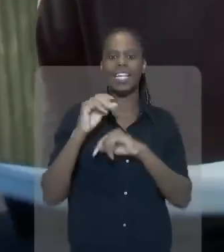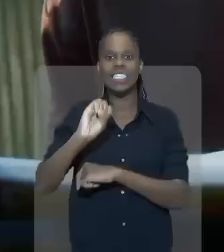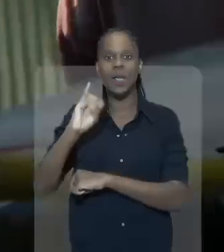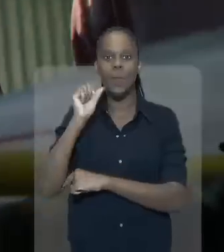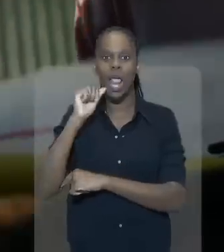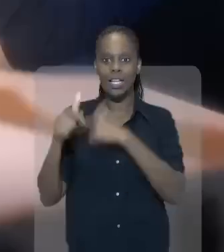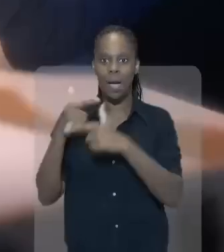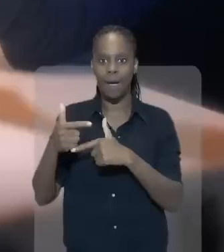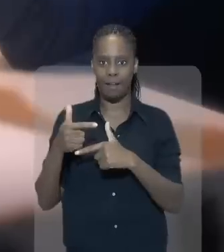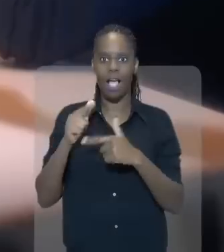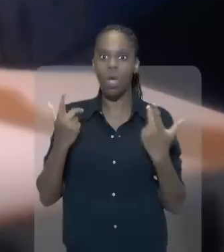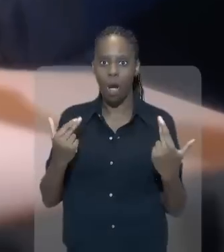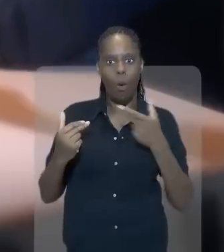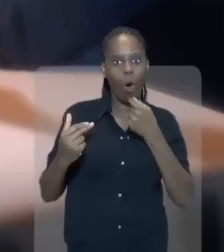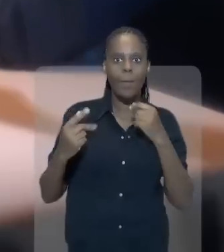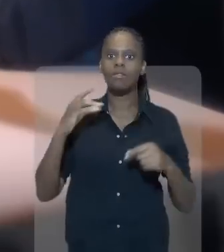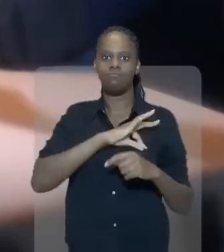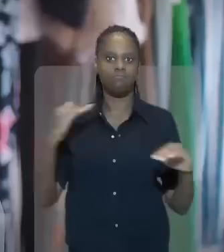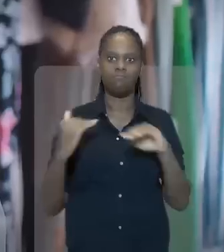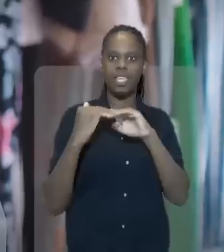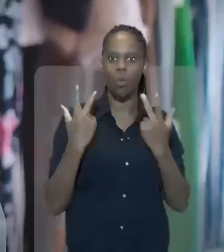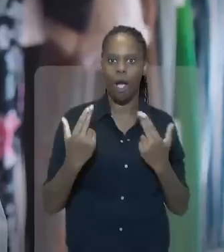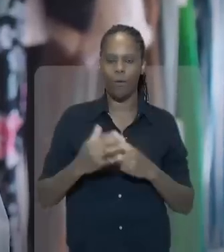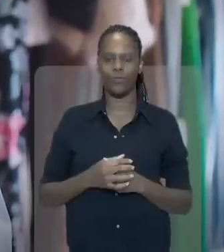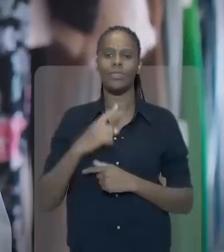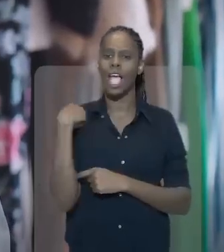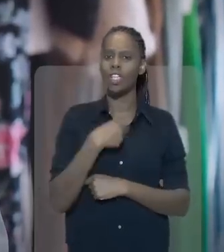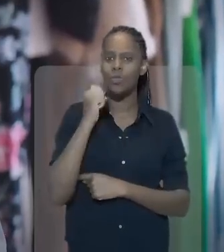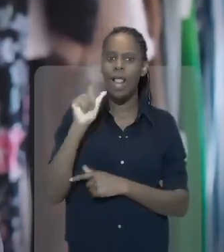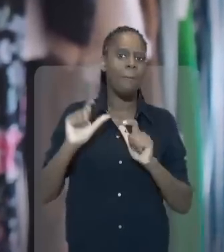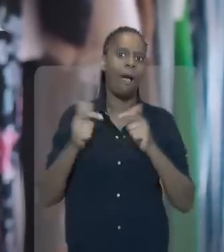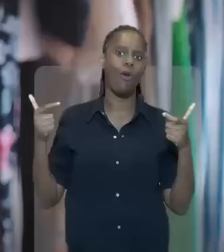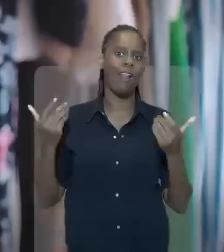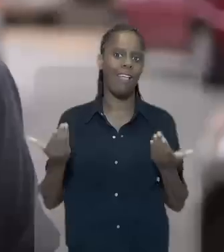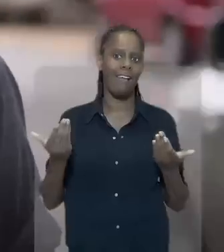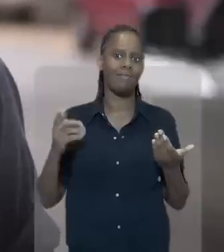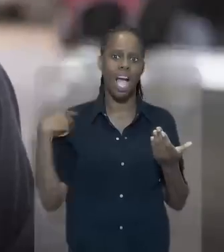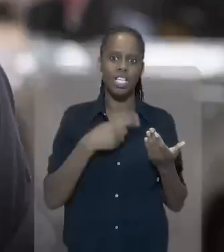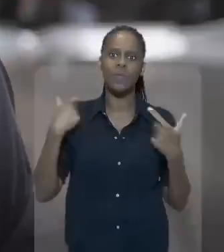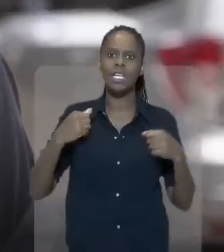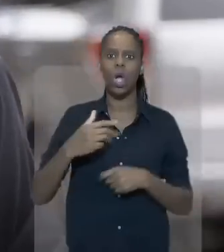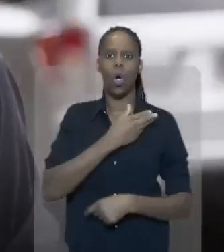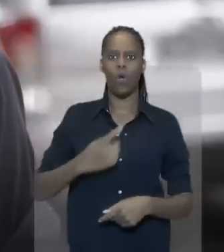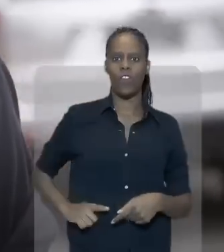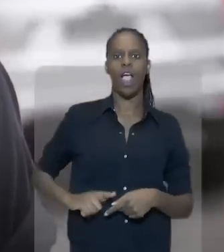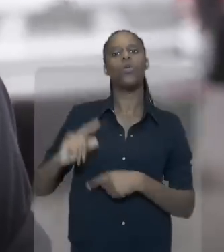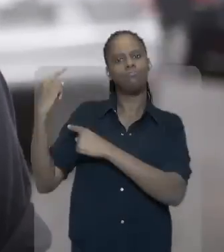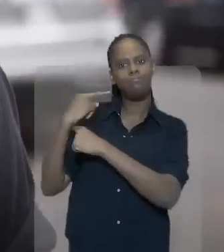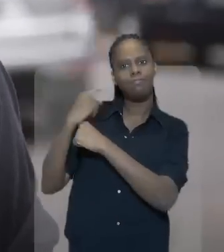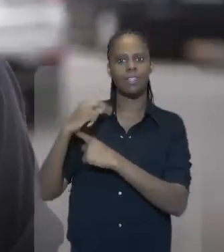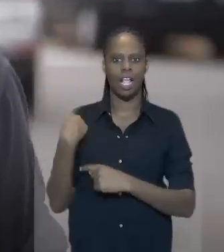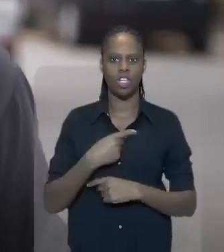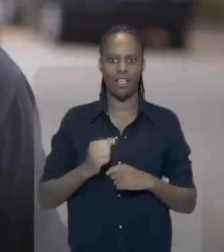salário igual entre mulher e homem. Se a mulher trabalhar a mesma função, ela tem que ganhar o mesmo salário. Nós somos a maioria e